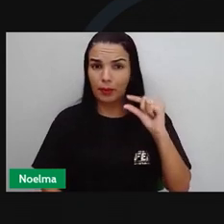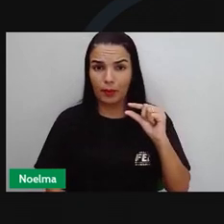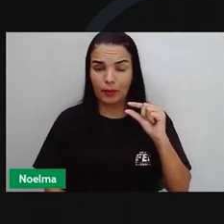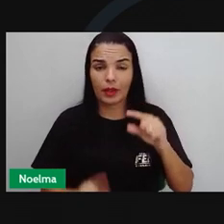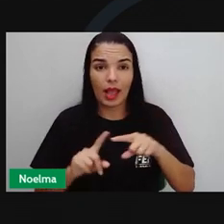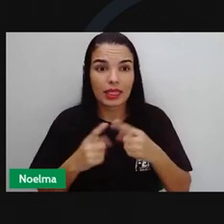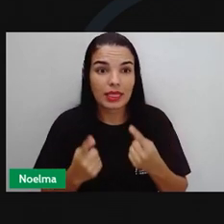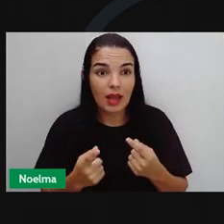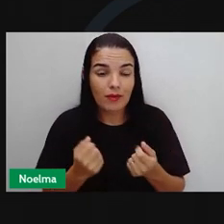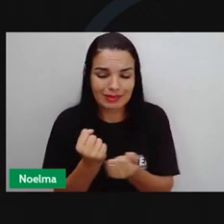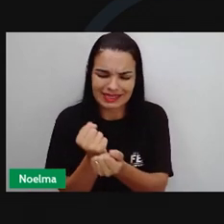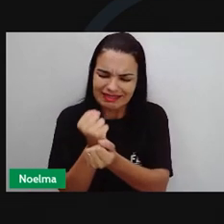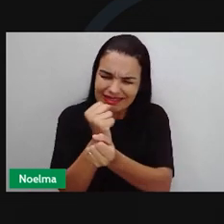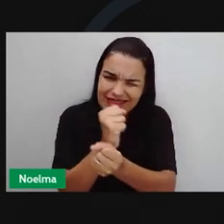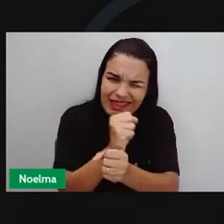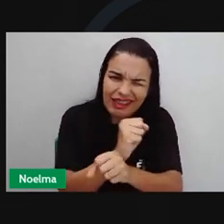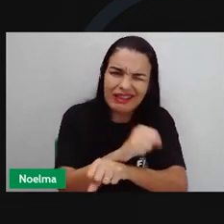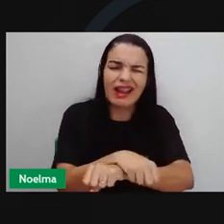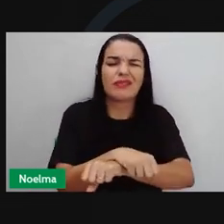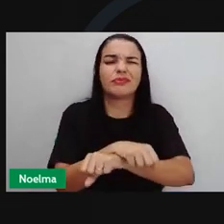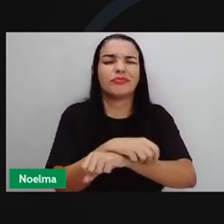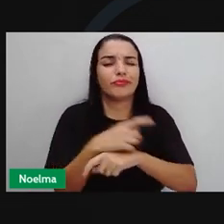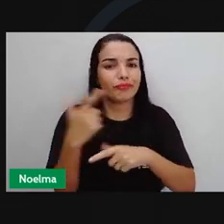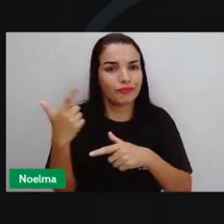verdadeiros escravos brancos